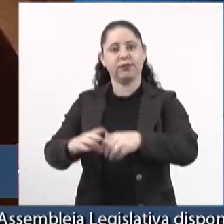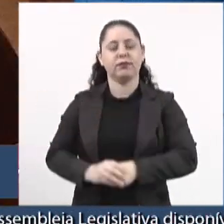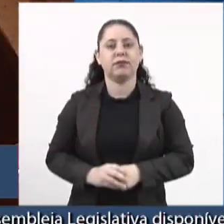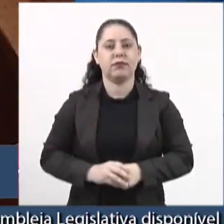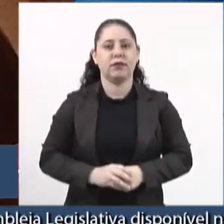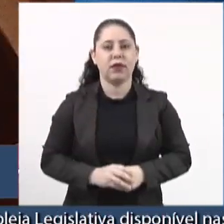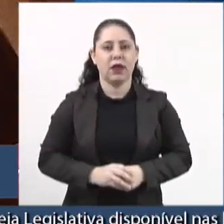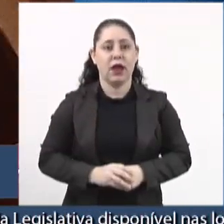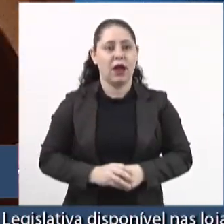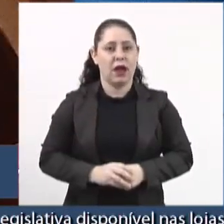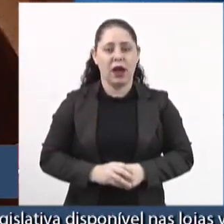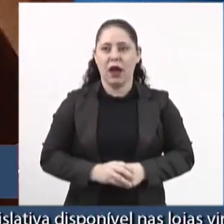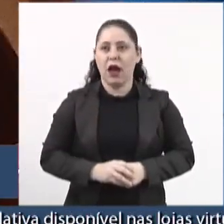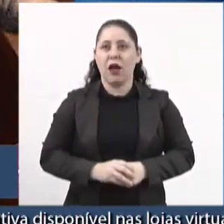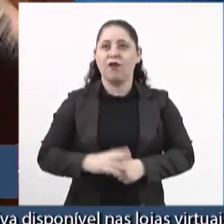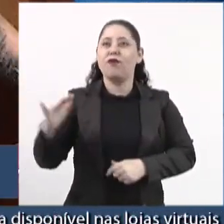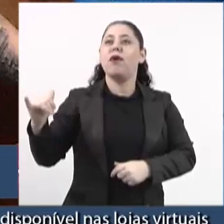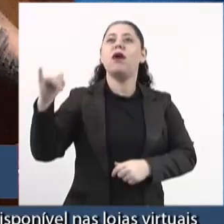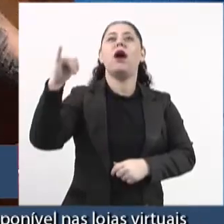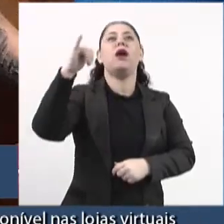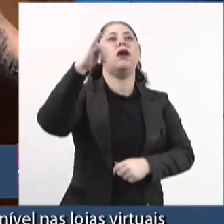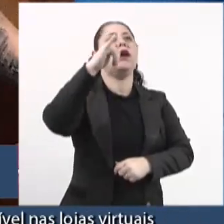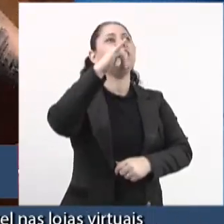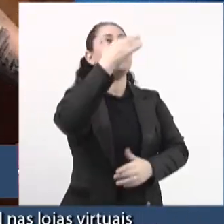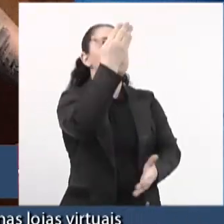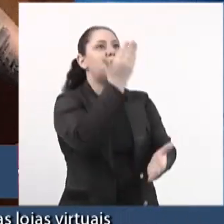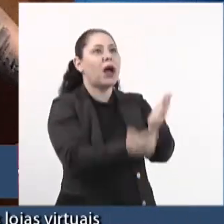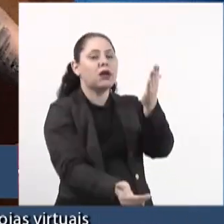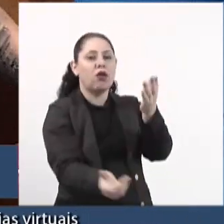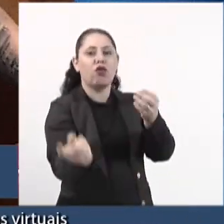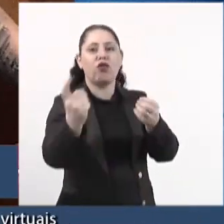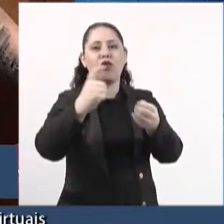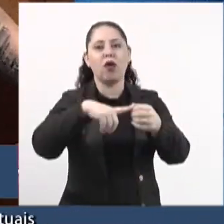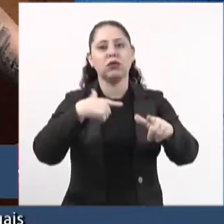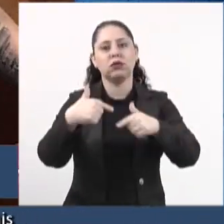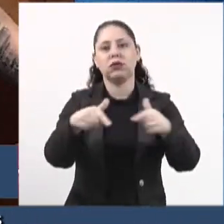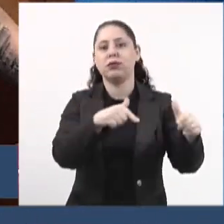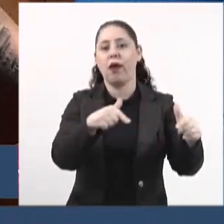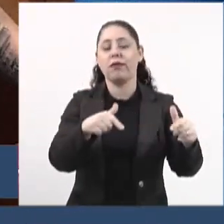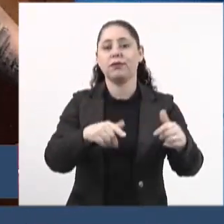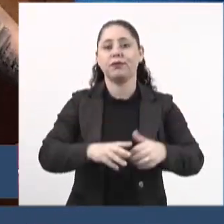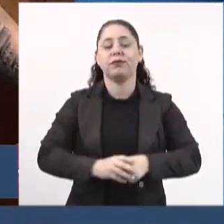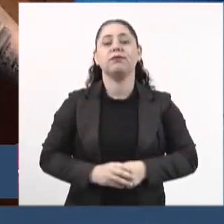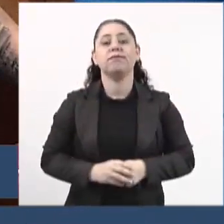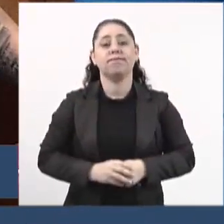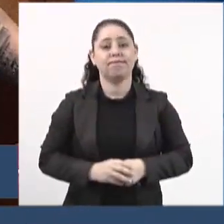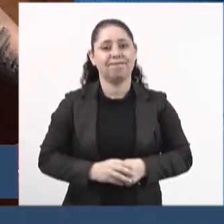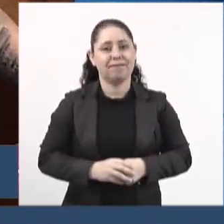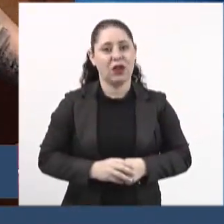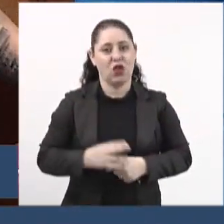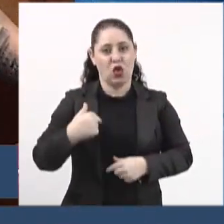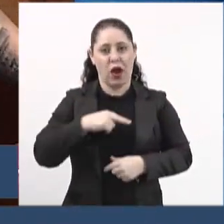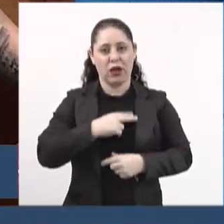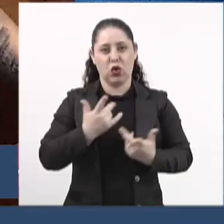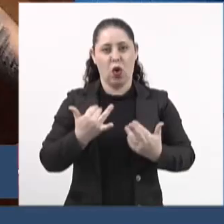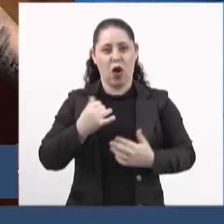Pacote de férias perdidos. Voltamos a trabalhar. Éramos heróis.